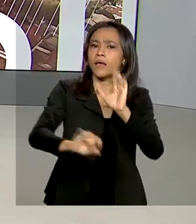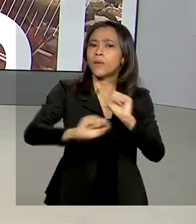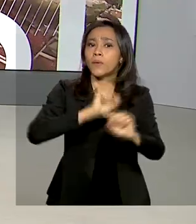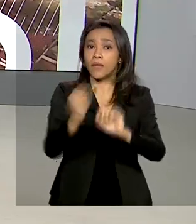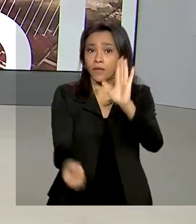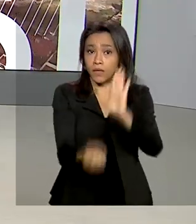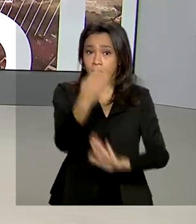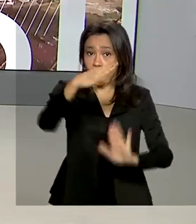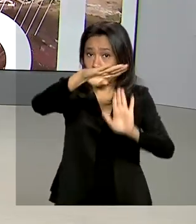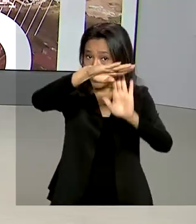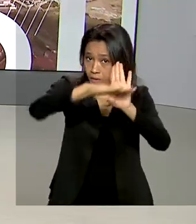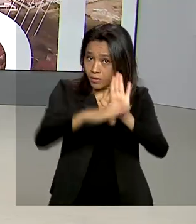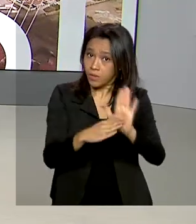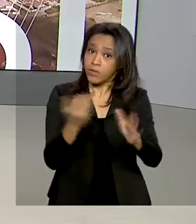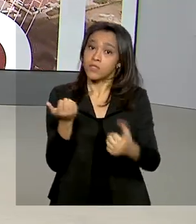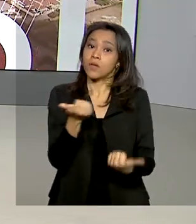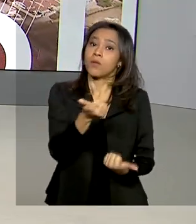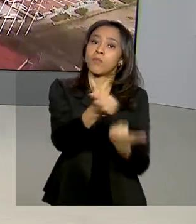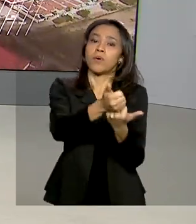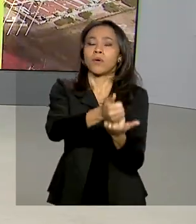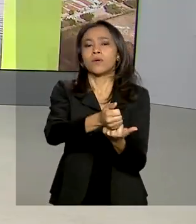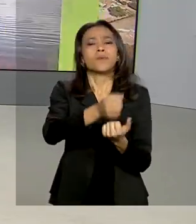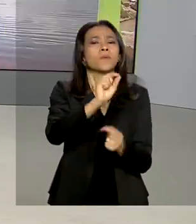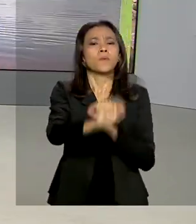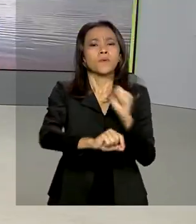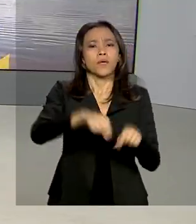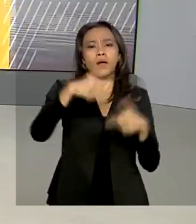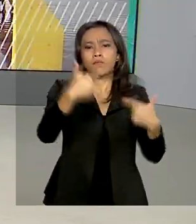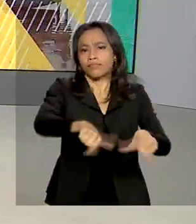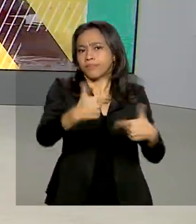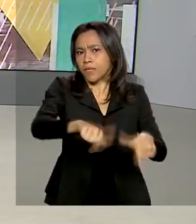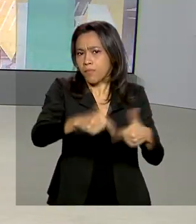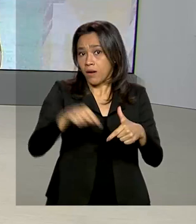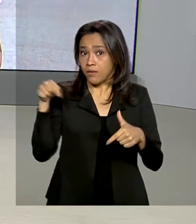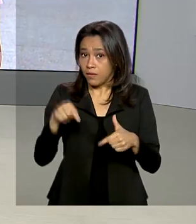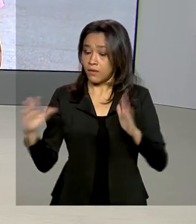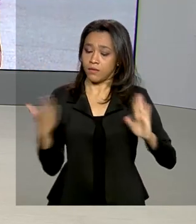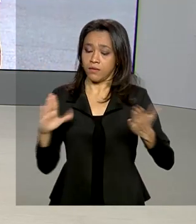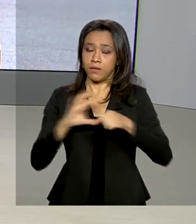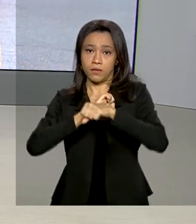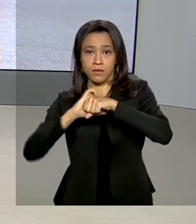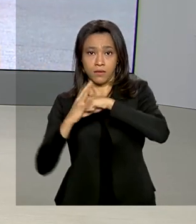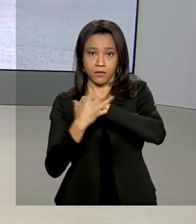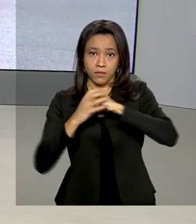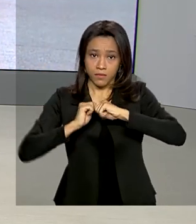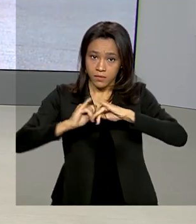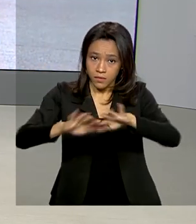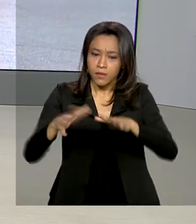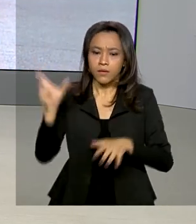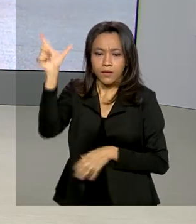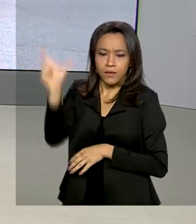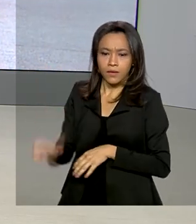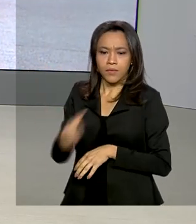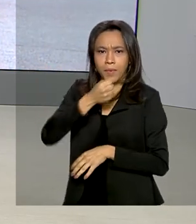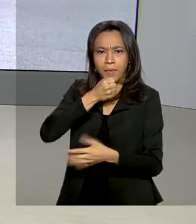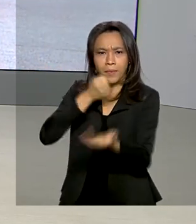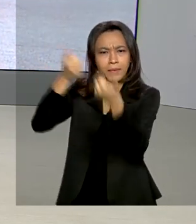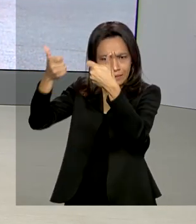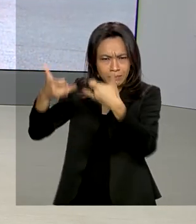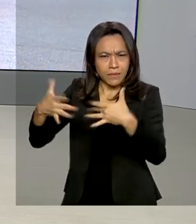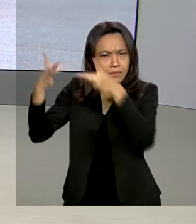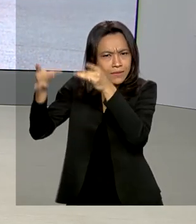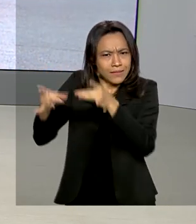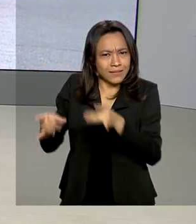Manutenção do Emprego e da Renda neste período de pandemia. Vamos ao Palácio do Planalto. Luciana Colares de Holanda conta os detalhes para a gente. Oi Lu, bom dia.